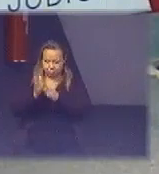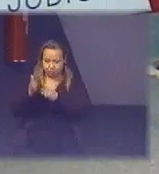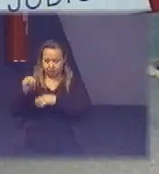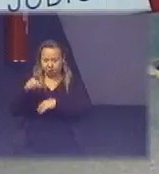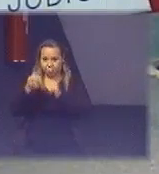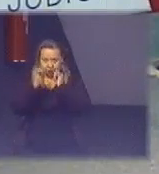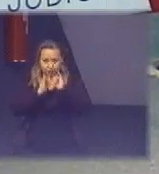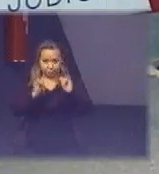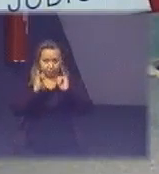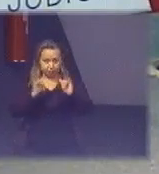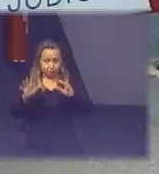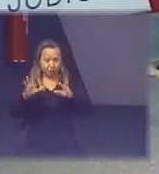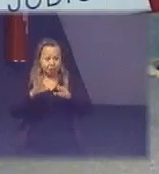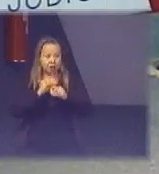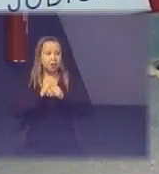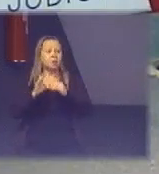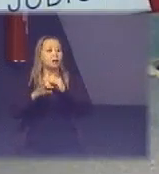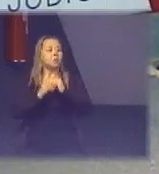concluindo eu